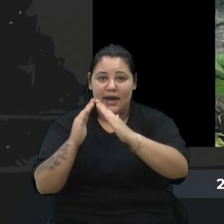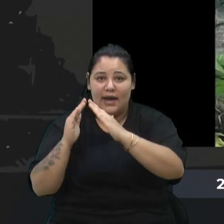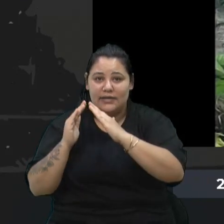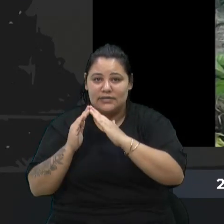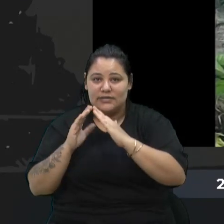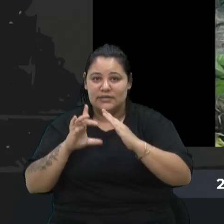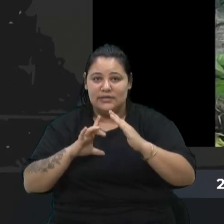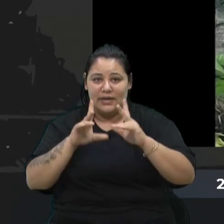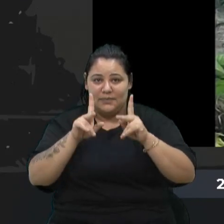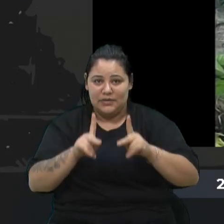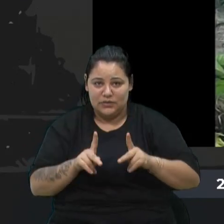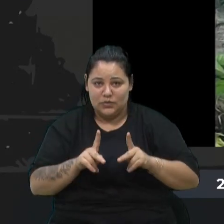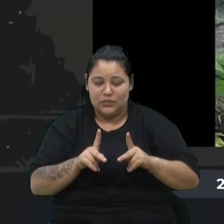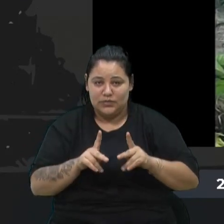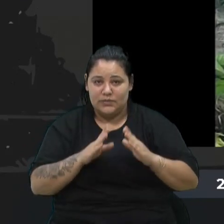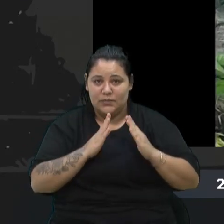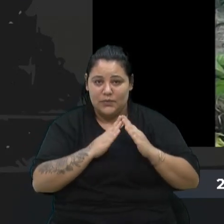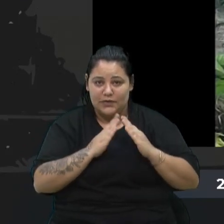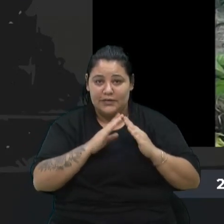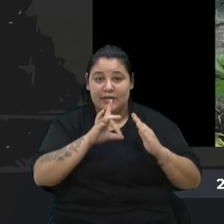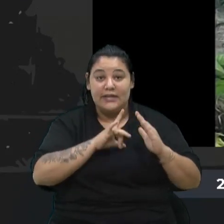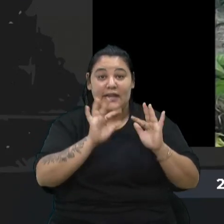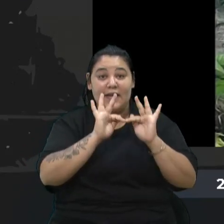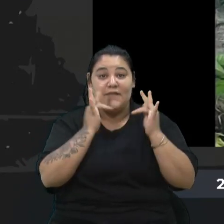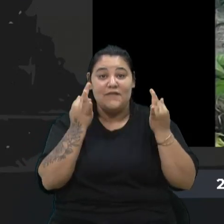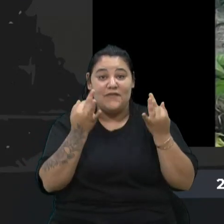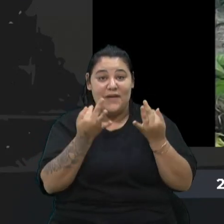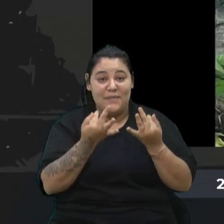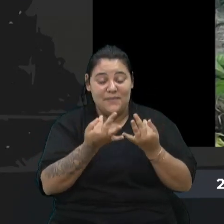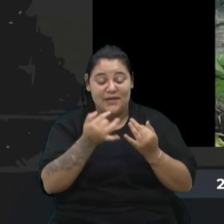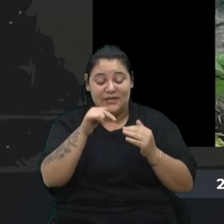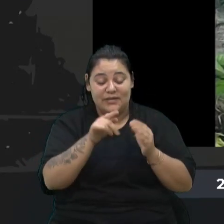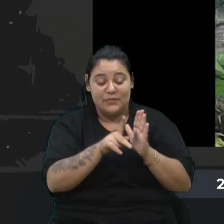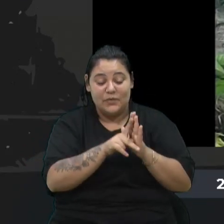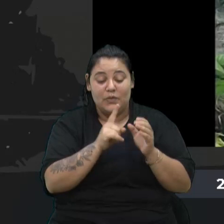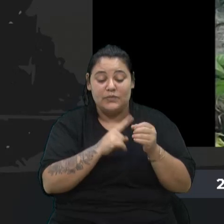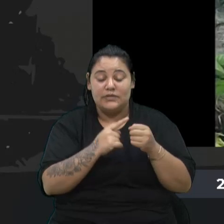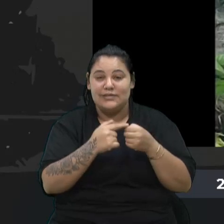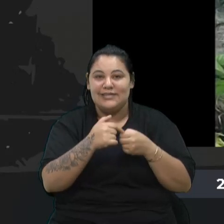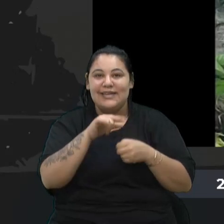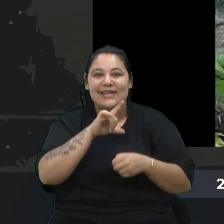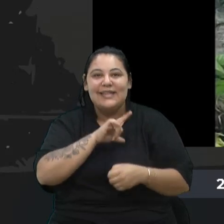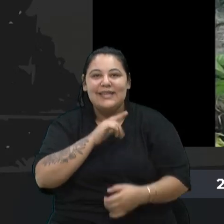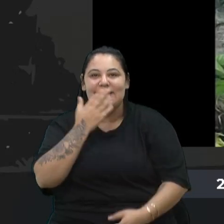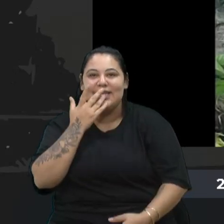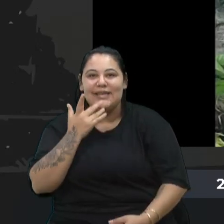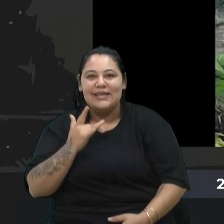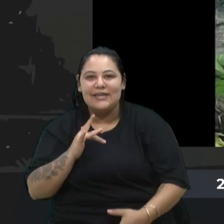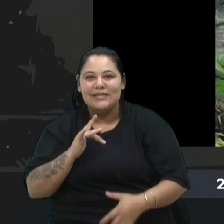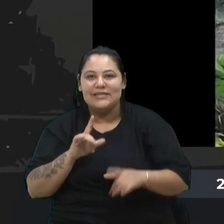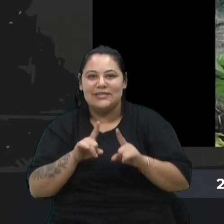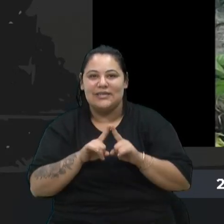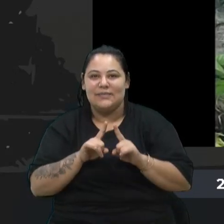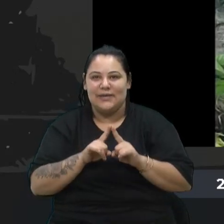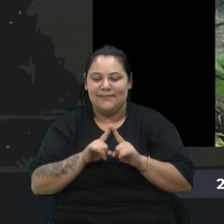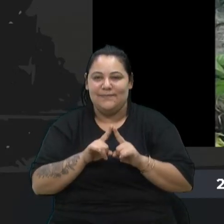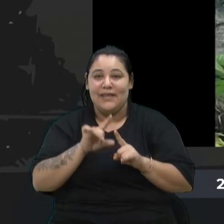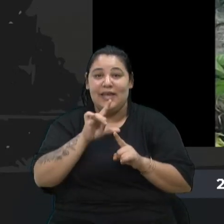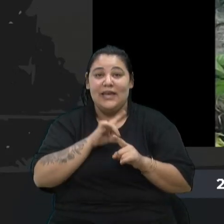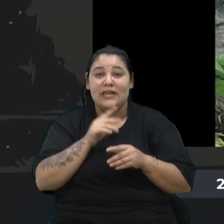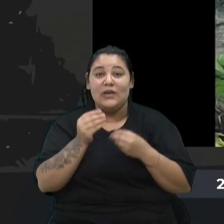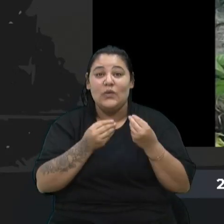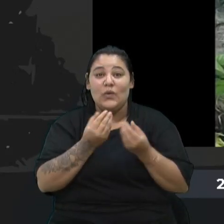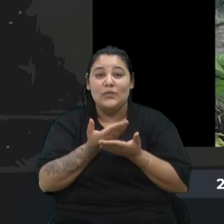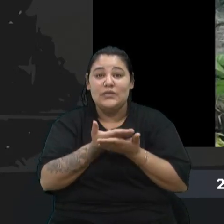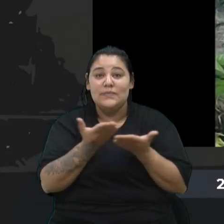pessoas que moram, são famílias da nossa cidade, com crianças, que têm como espaço para